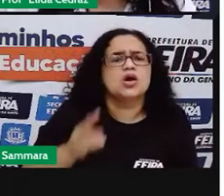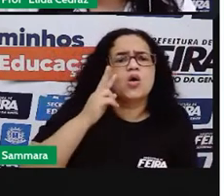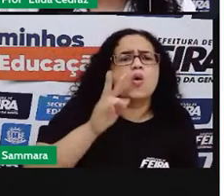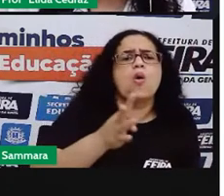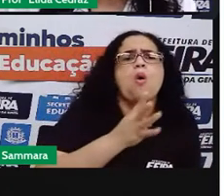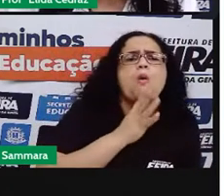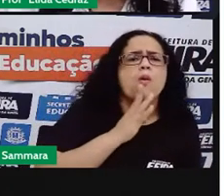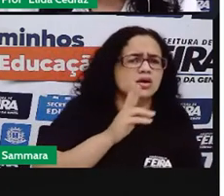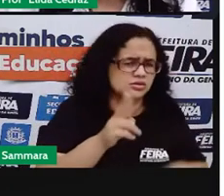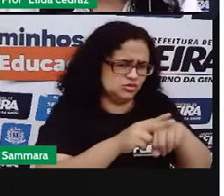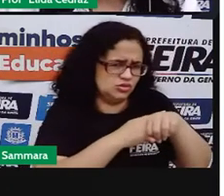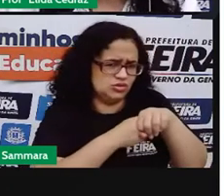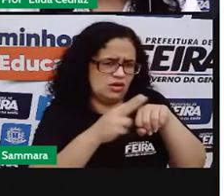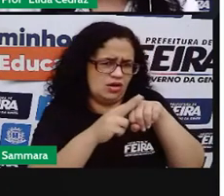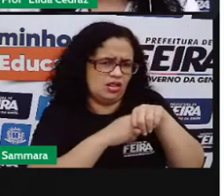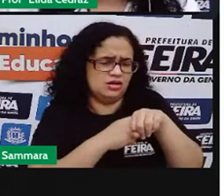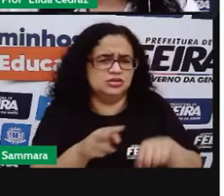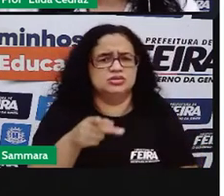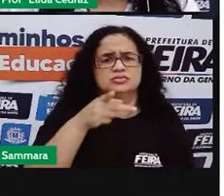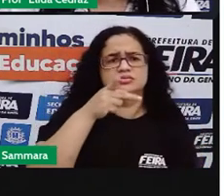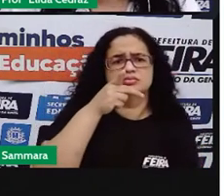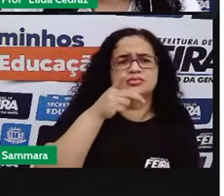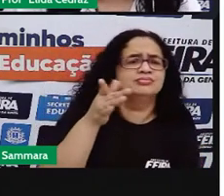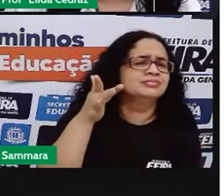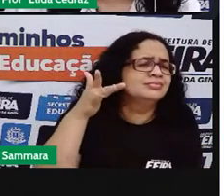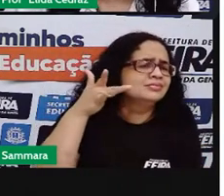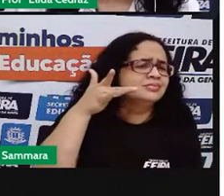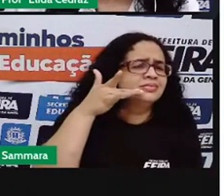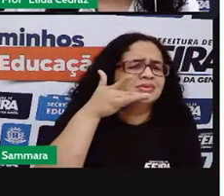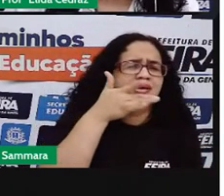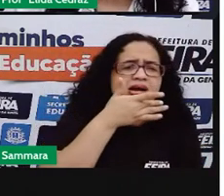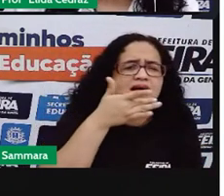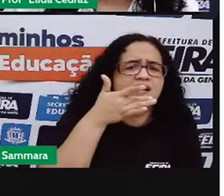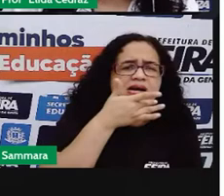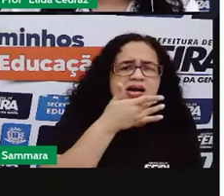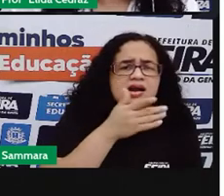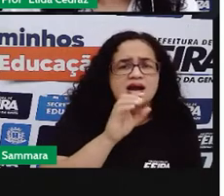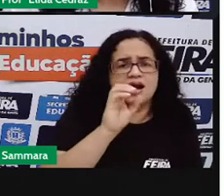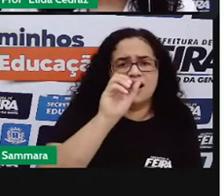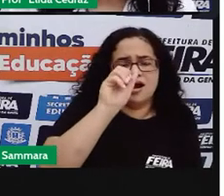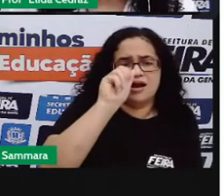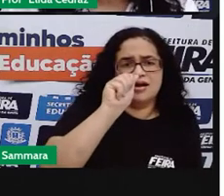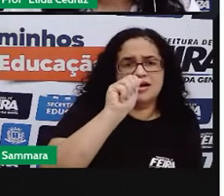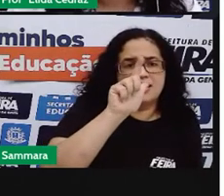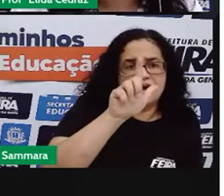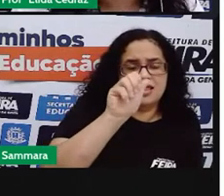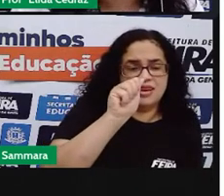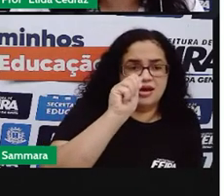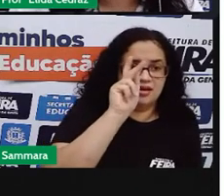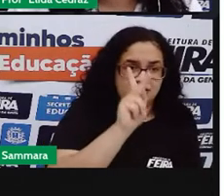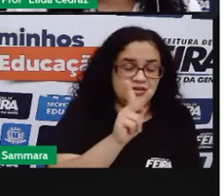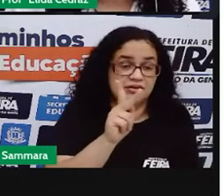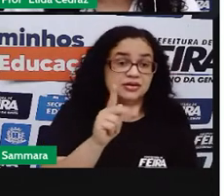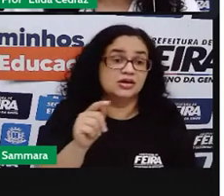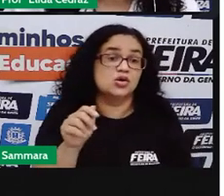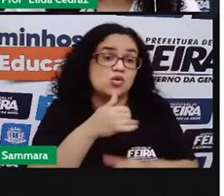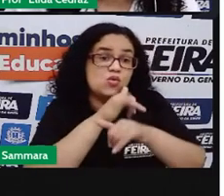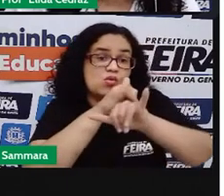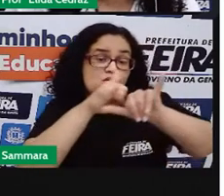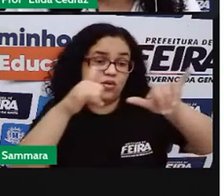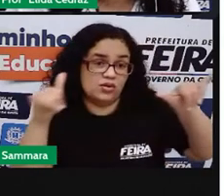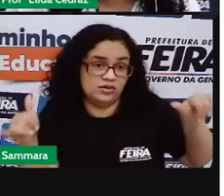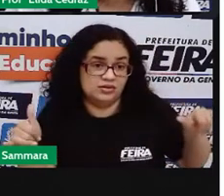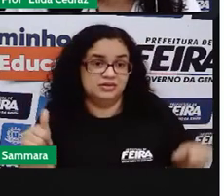conhece esse chocolate? É gostoso gostar do galáxio. Pois é. Esse comercial, a